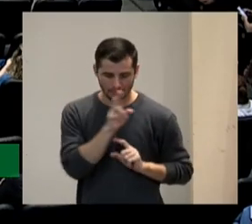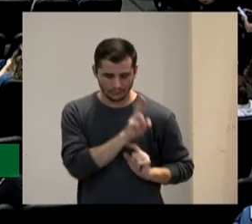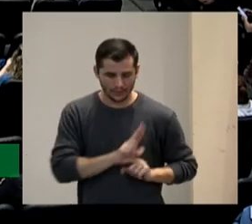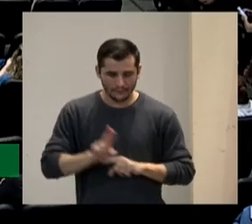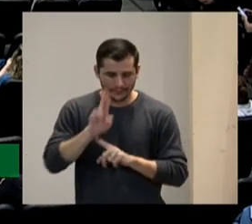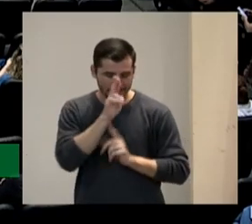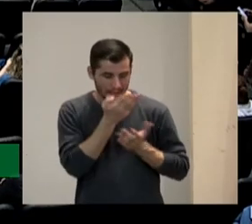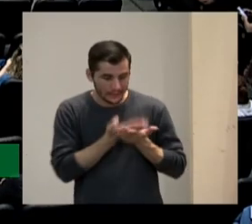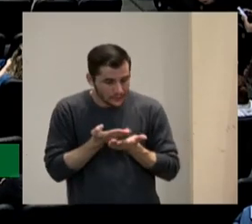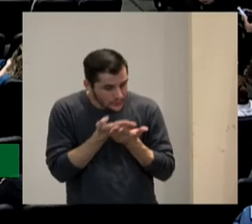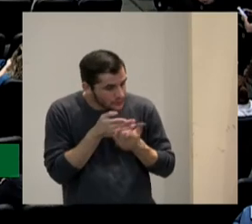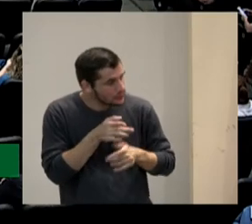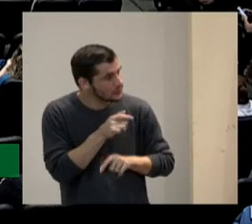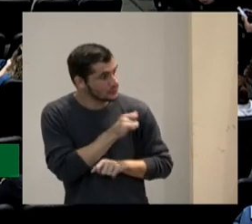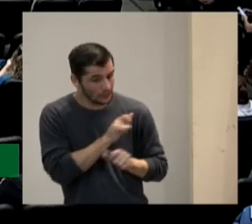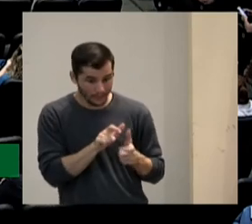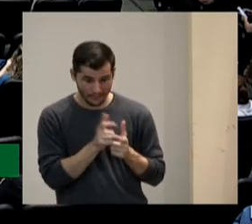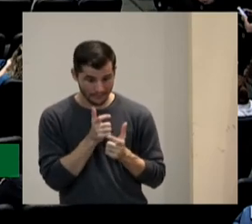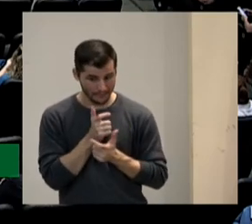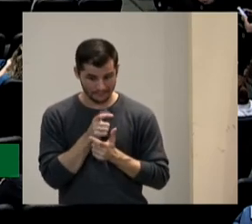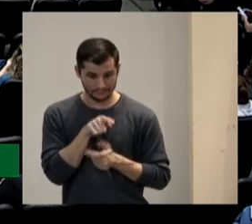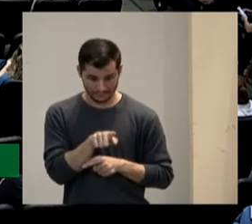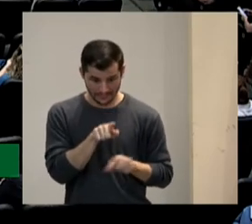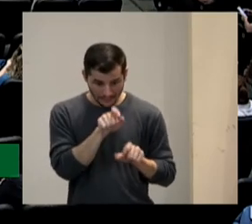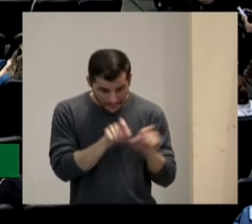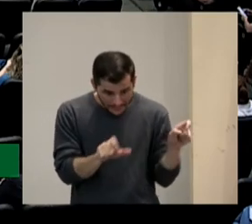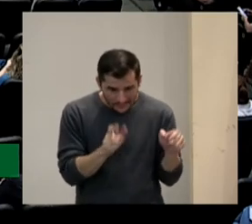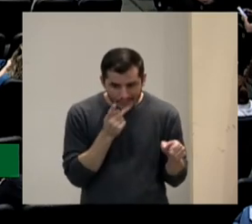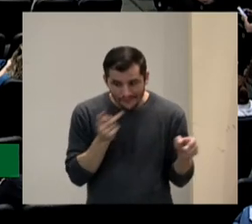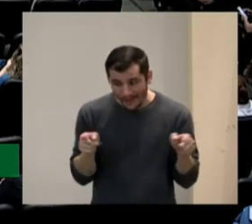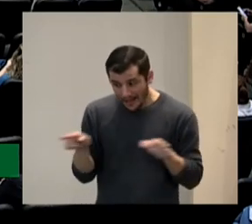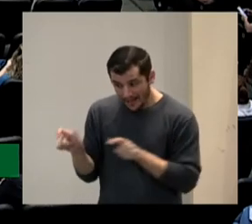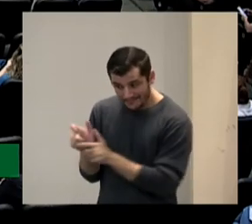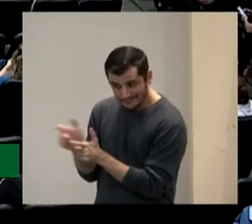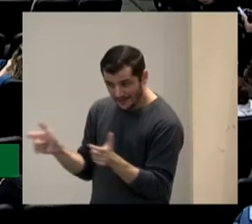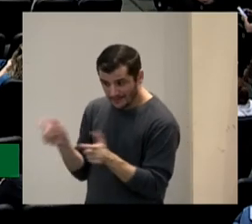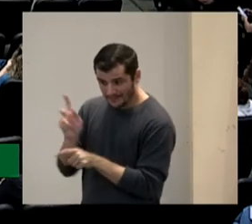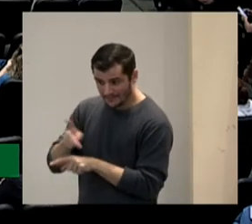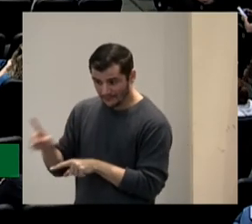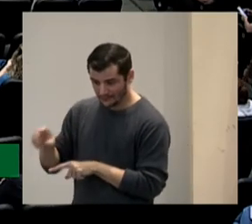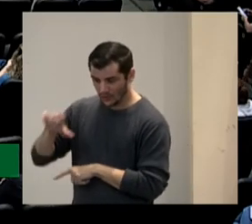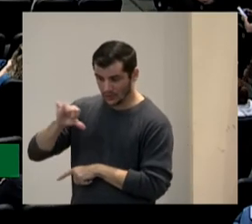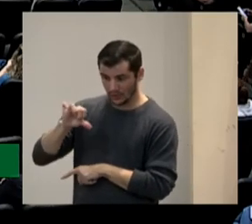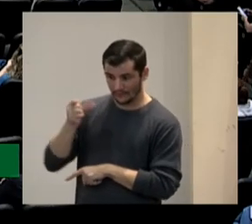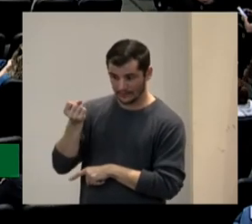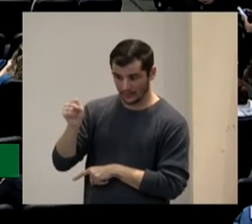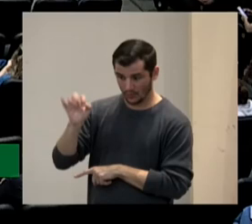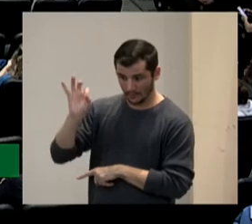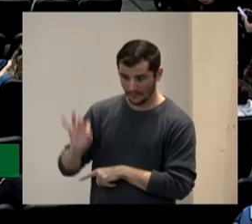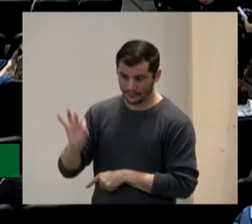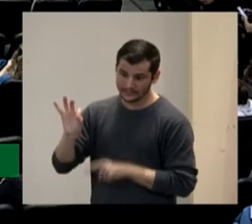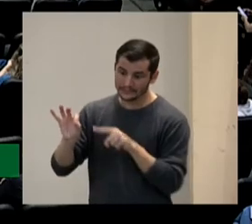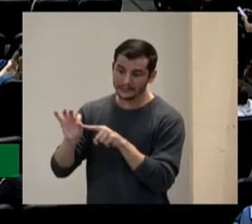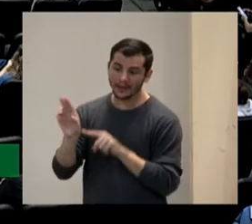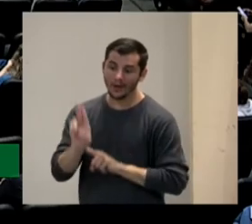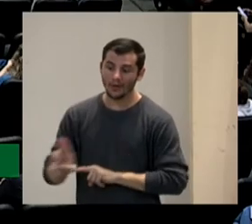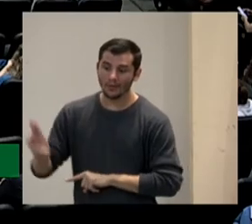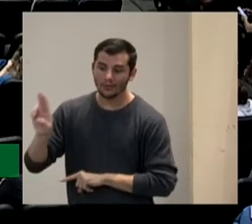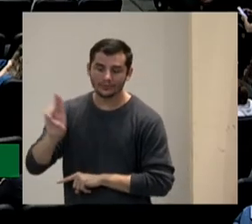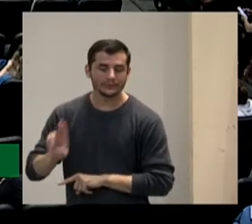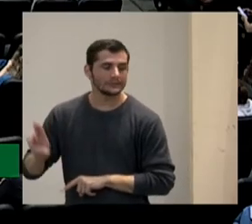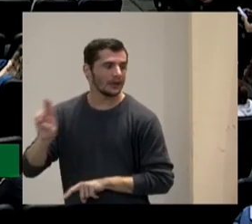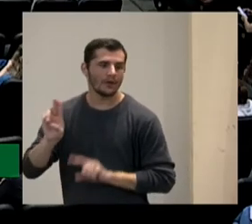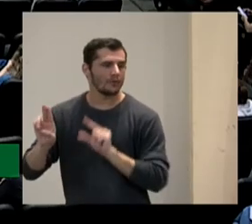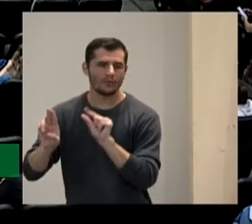a maioria dos professores 98% utilizam a prova